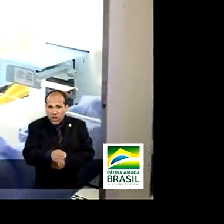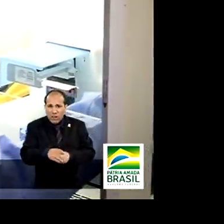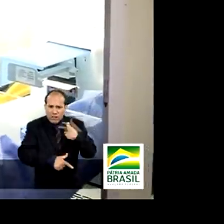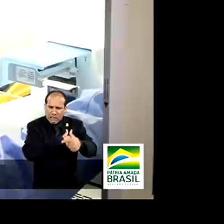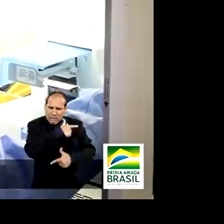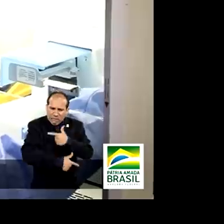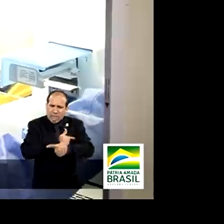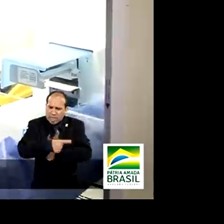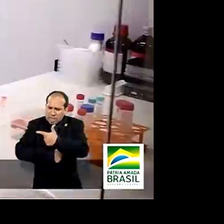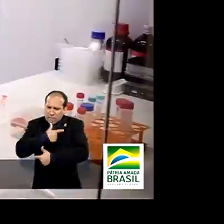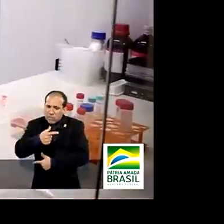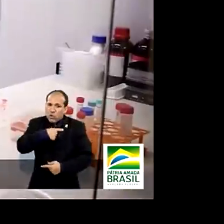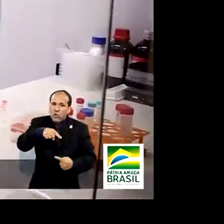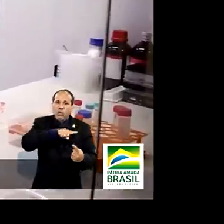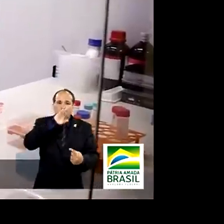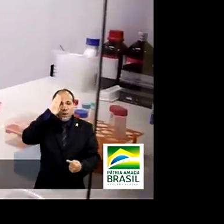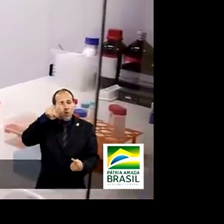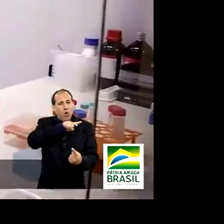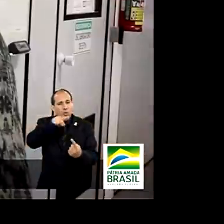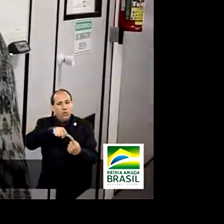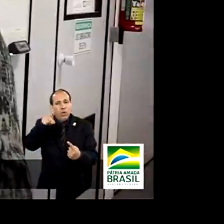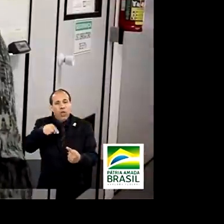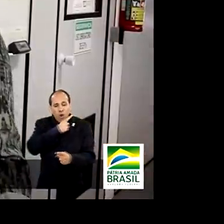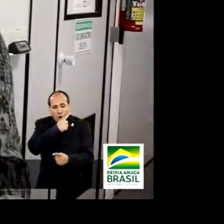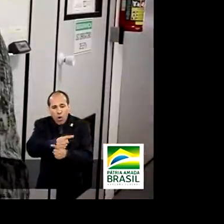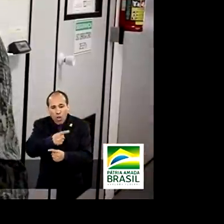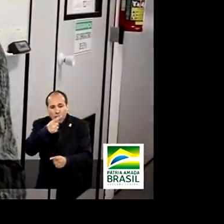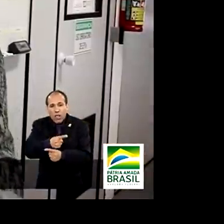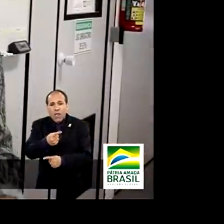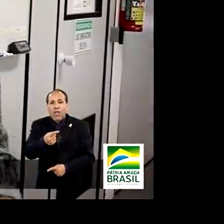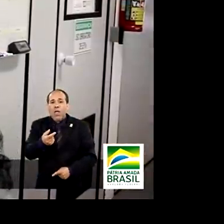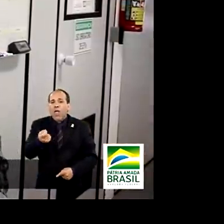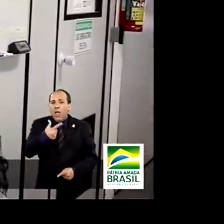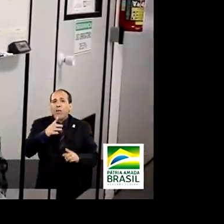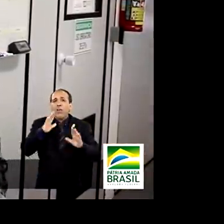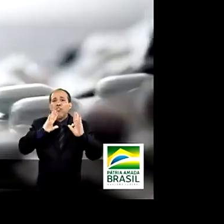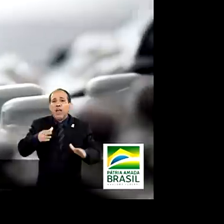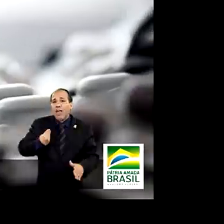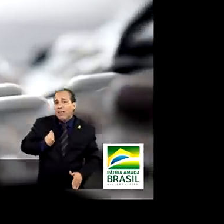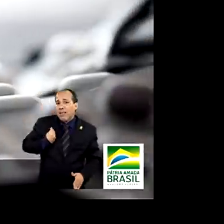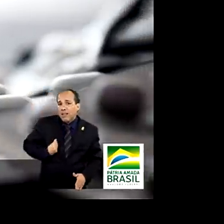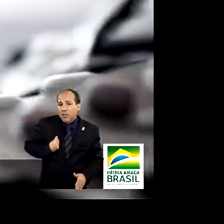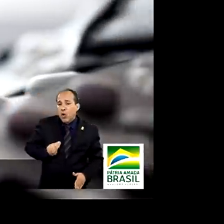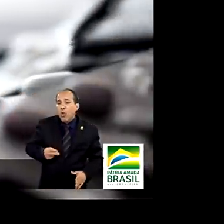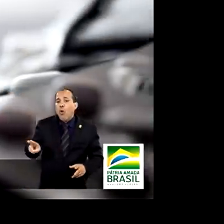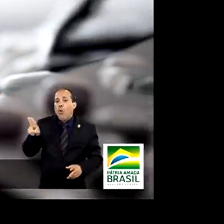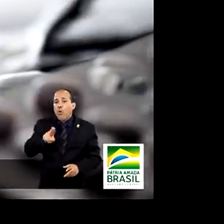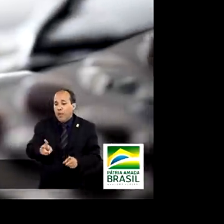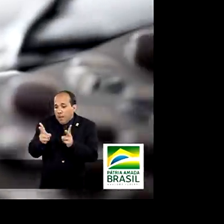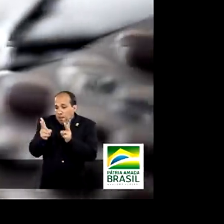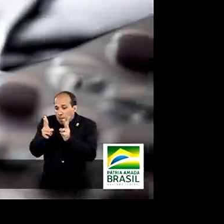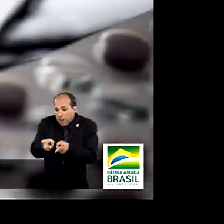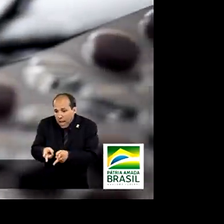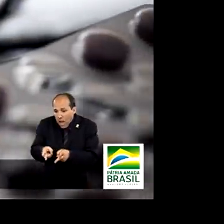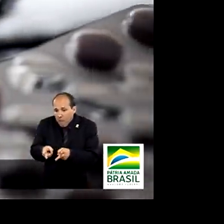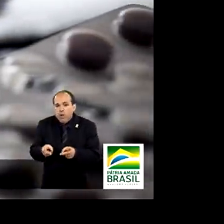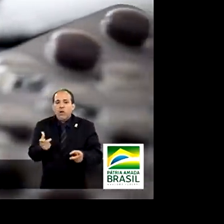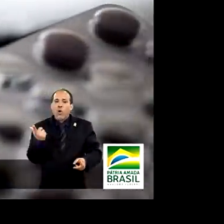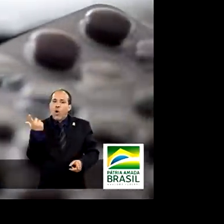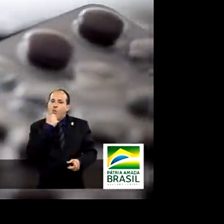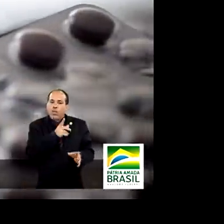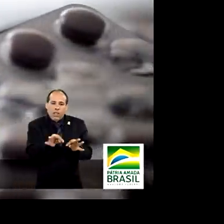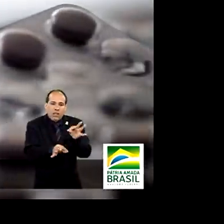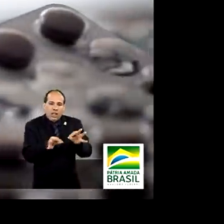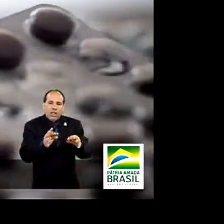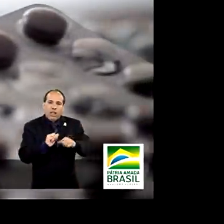força-tarefa. O nosso principal objetivo é encontrar um medicamento já conhecido, usar esse medicamento para tratar